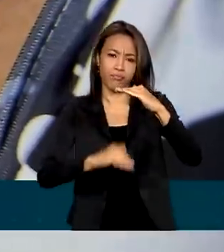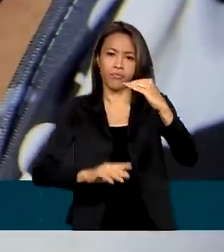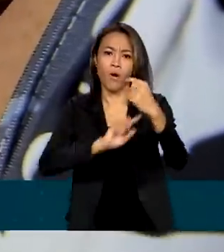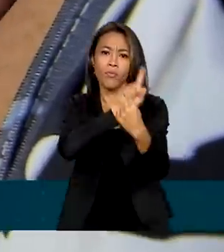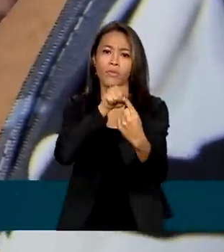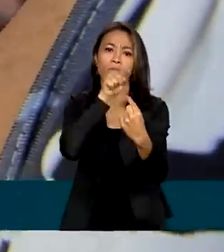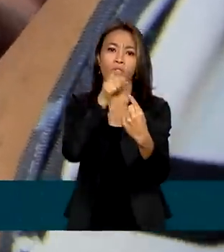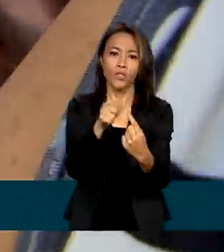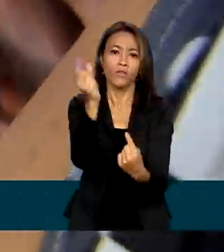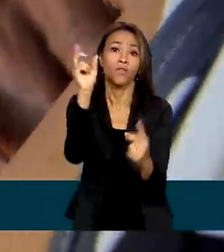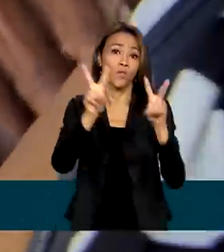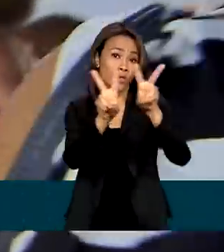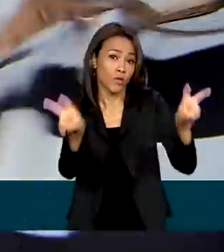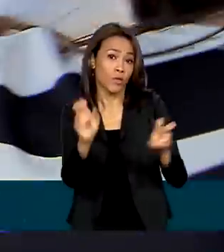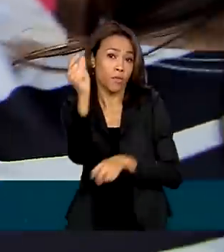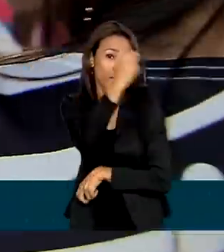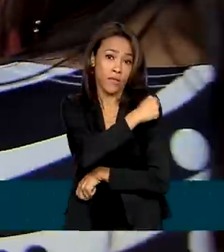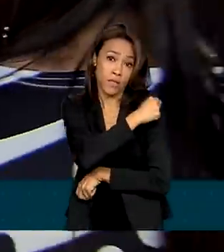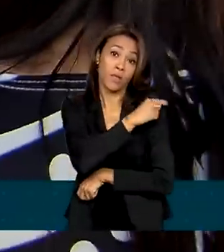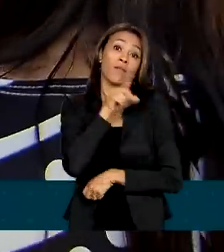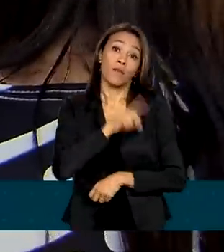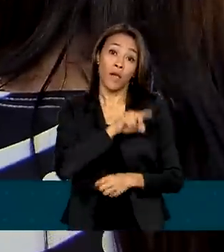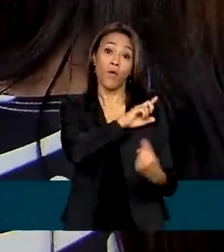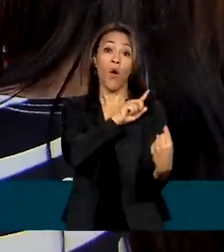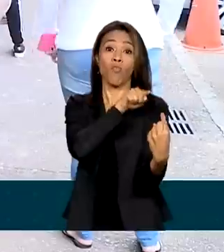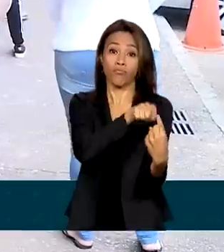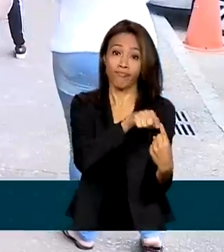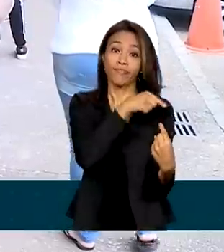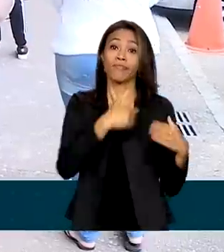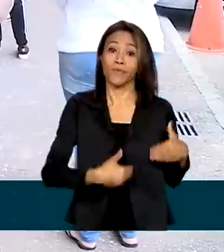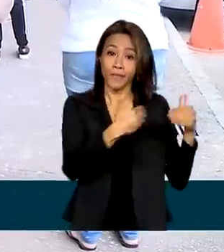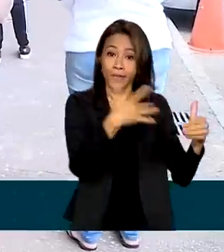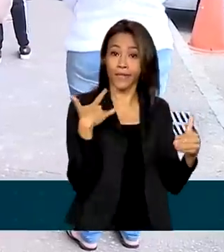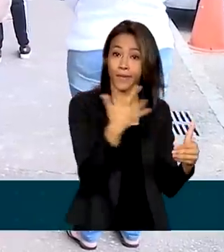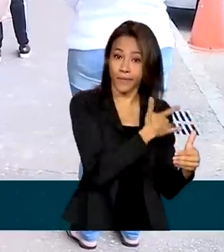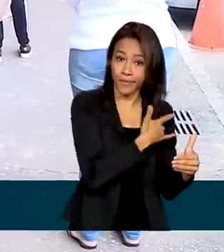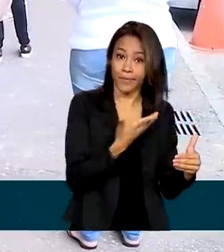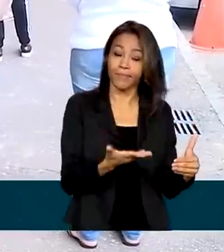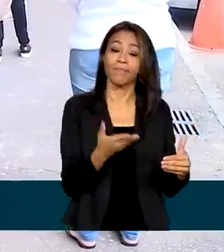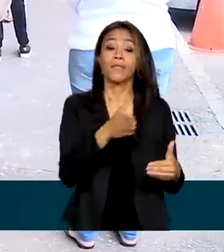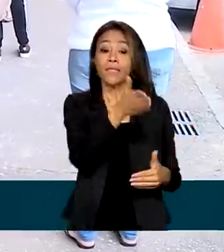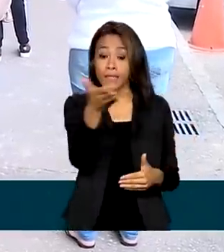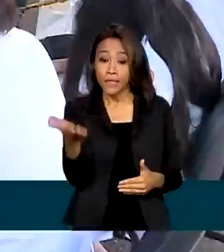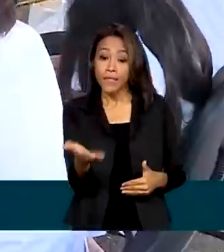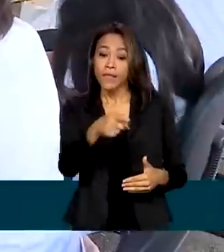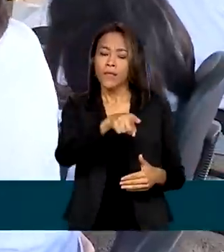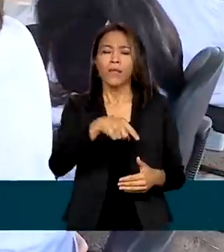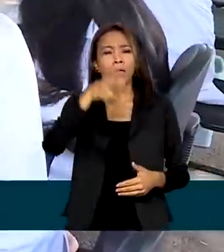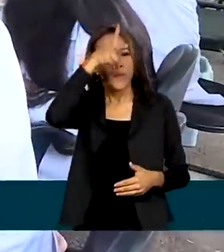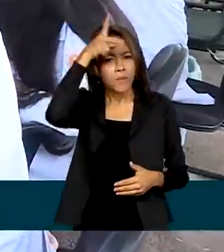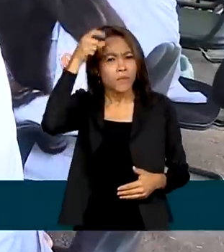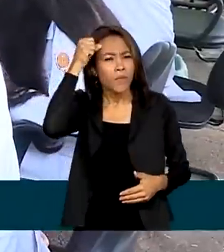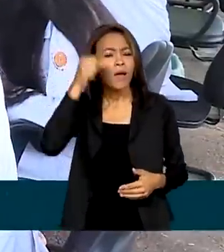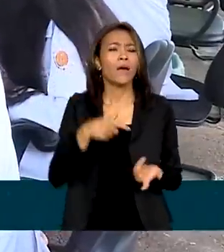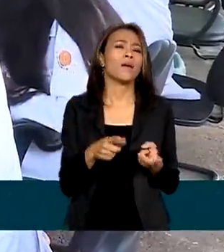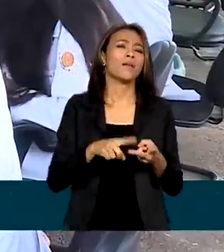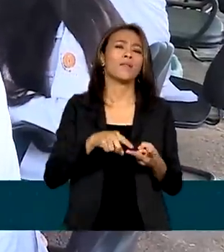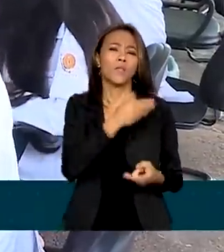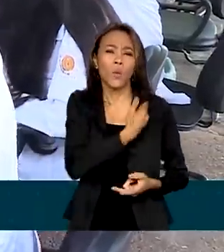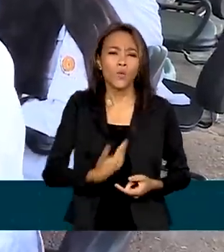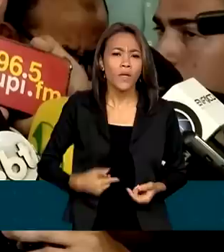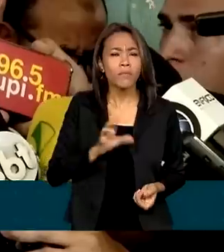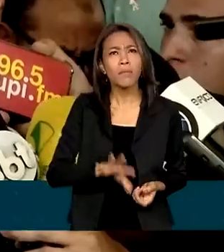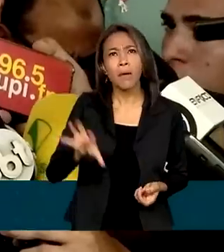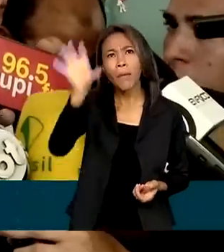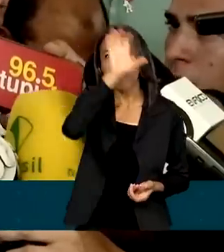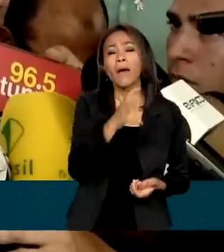vacinação estipulada pelo Ministério da Saúde. E governantes federais, estaduais e municipais querem mudar esse